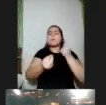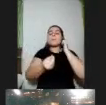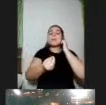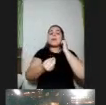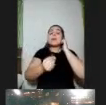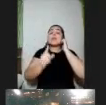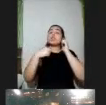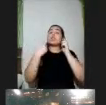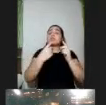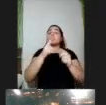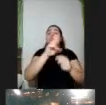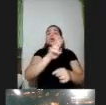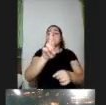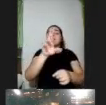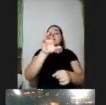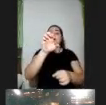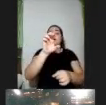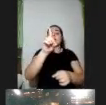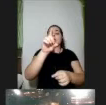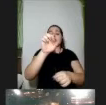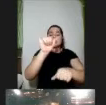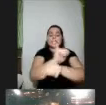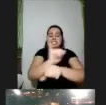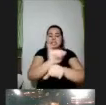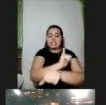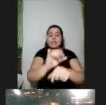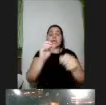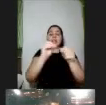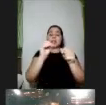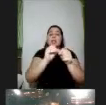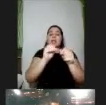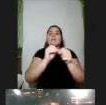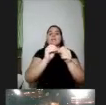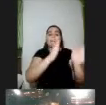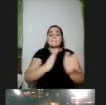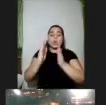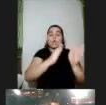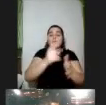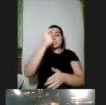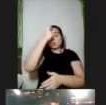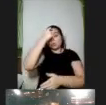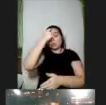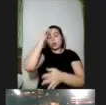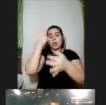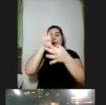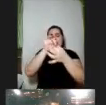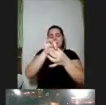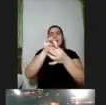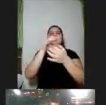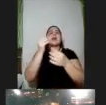de rede estratégica que é a rede que promove uma série de processos cognitivos ligados a construir mesmo